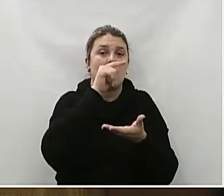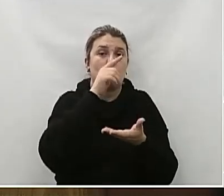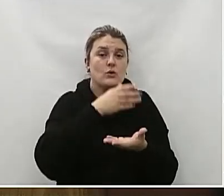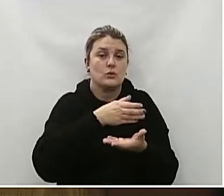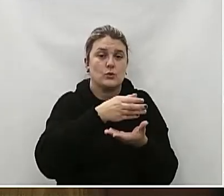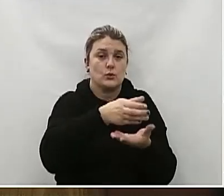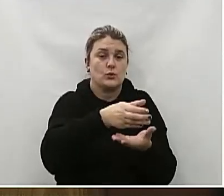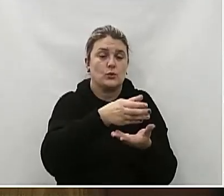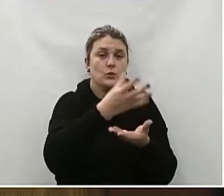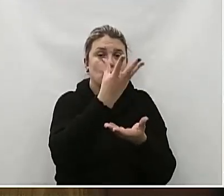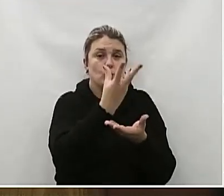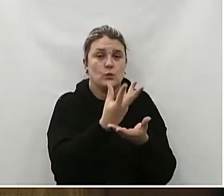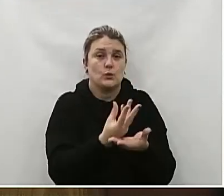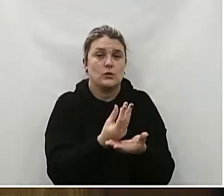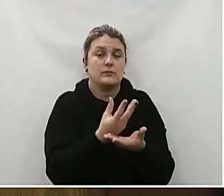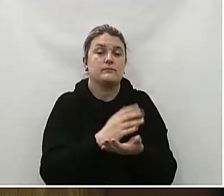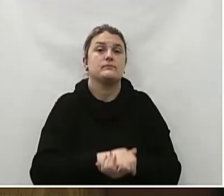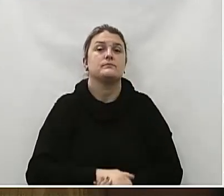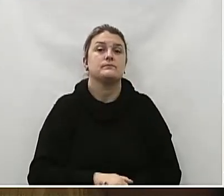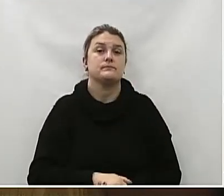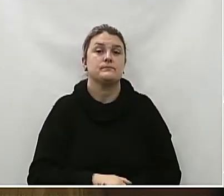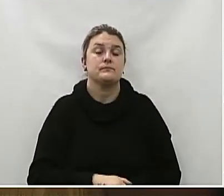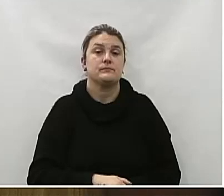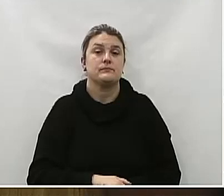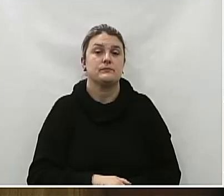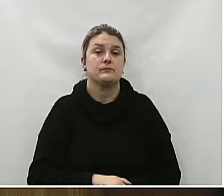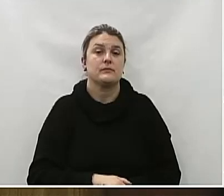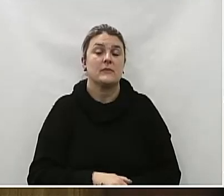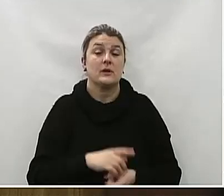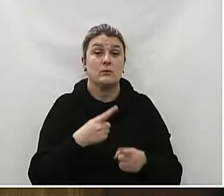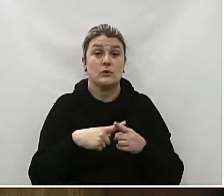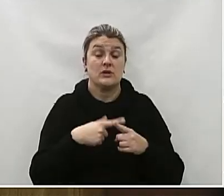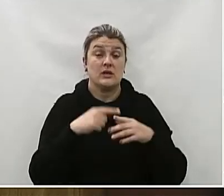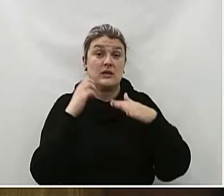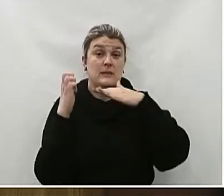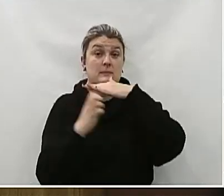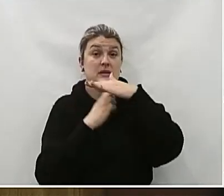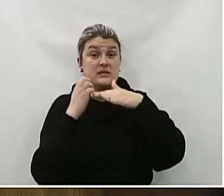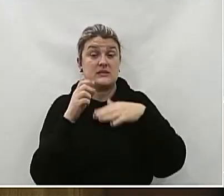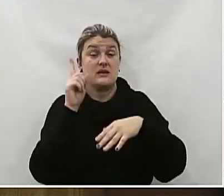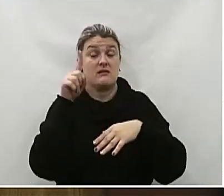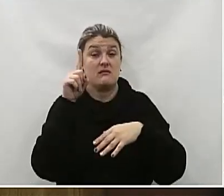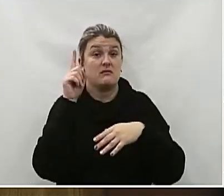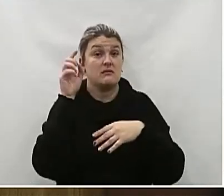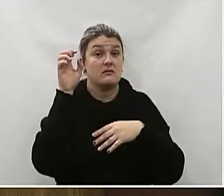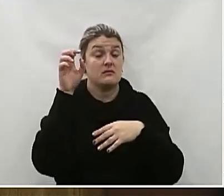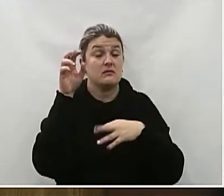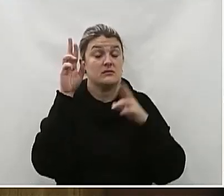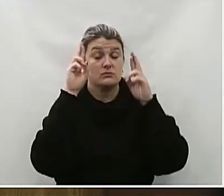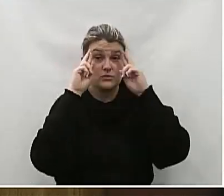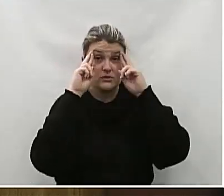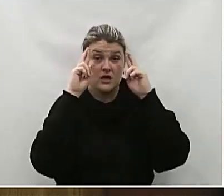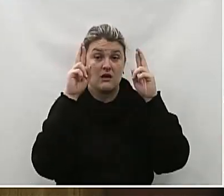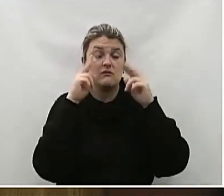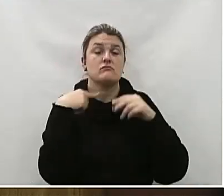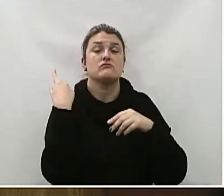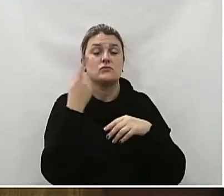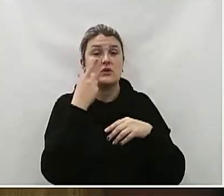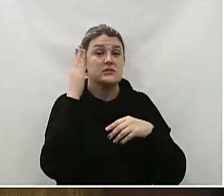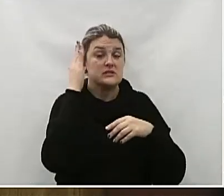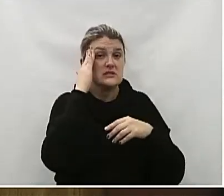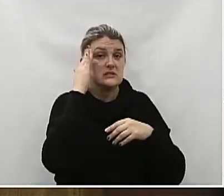E as decisões Envolvidas Na seleção Da empresa Responsável Pela reforma Da mencionada Pono Entendendo